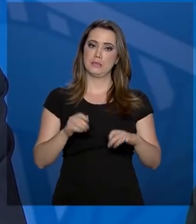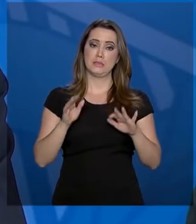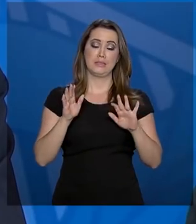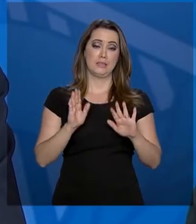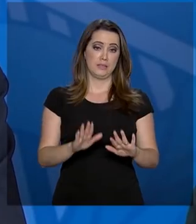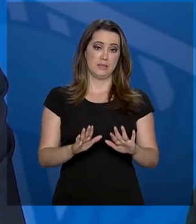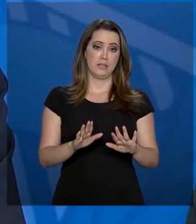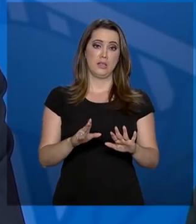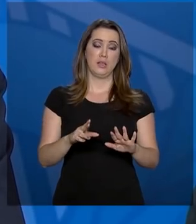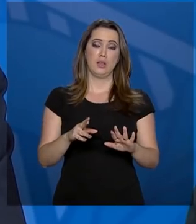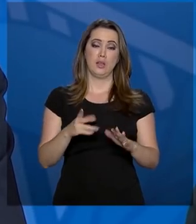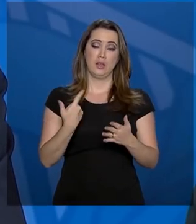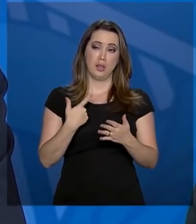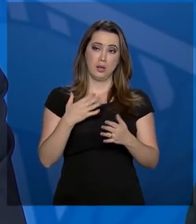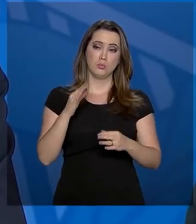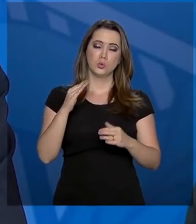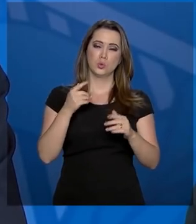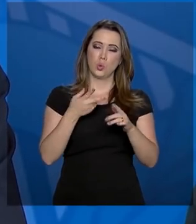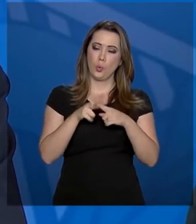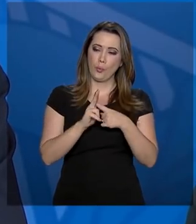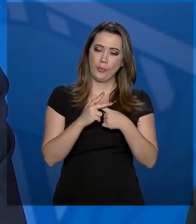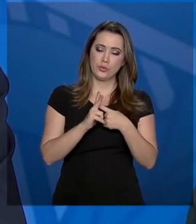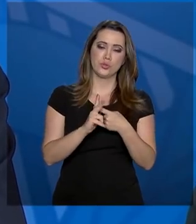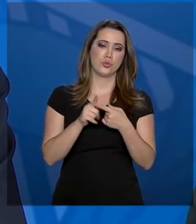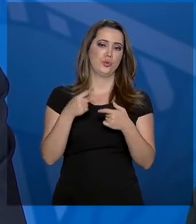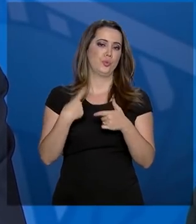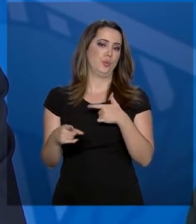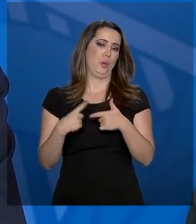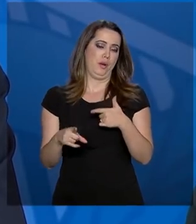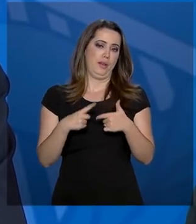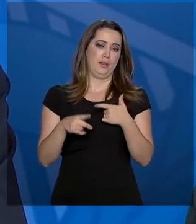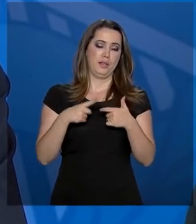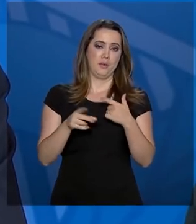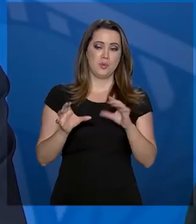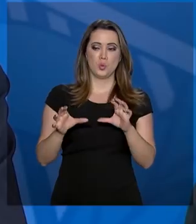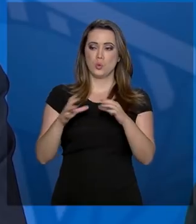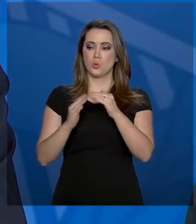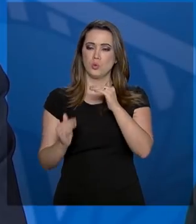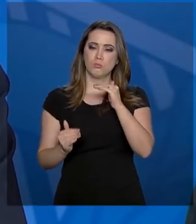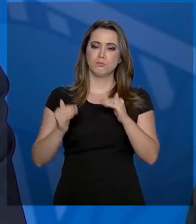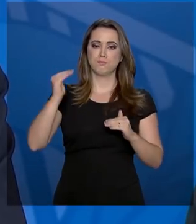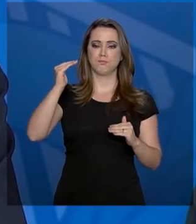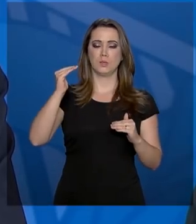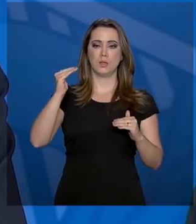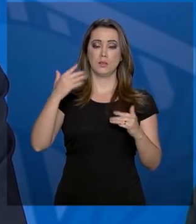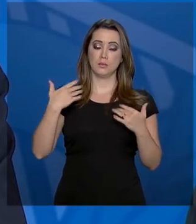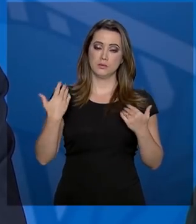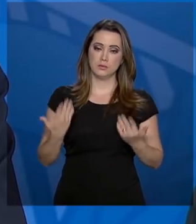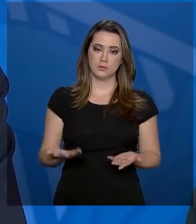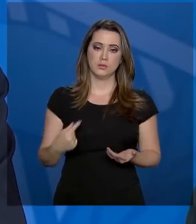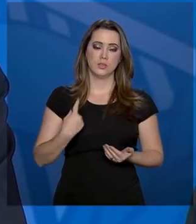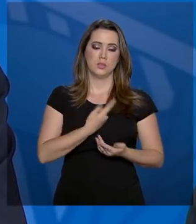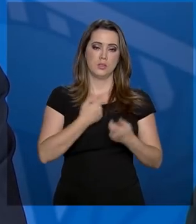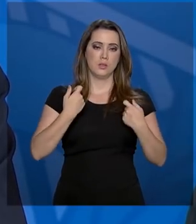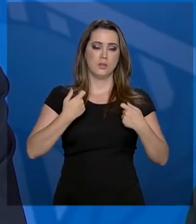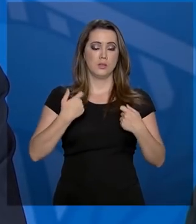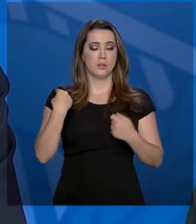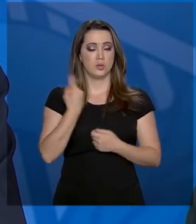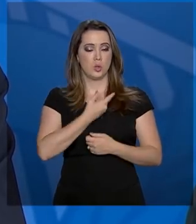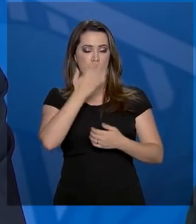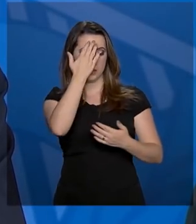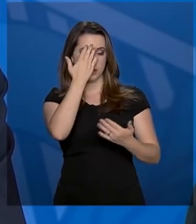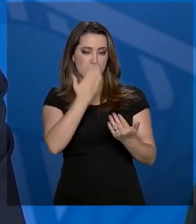injustiças, corrigir aqui as dissorções e os privilégios. E assim sendo, nós temos certeza